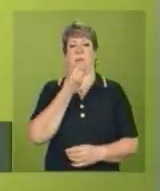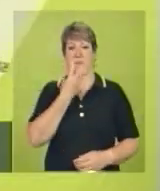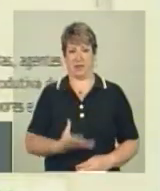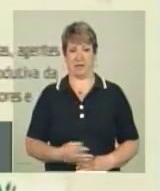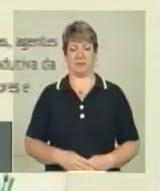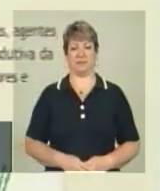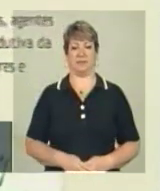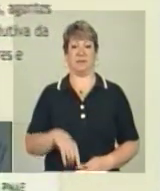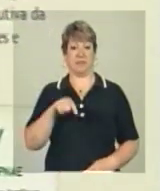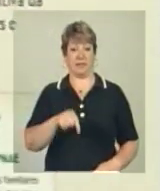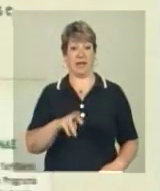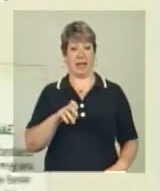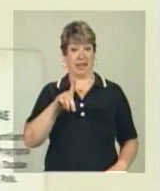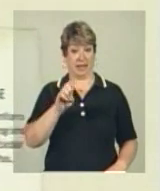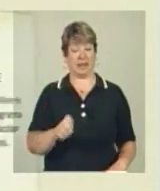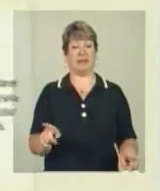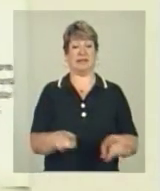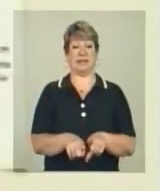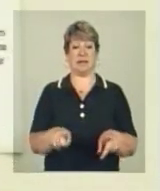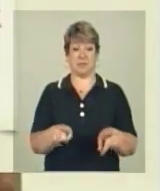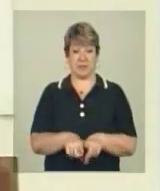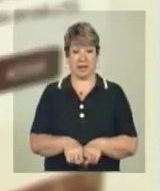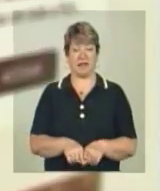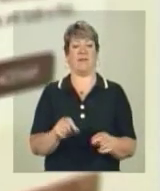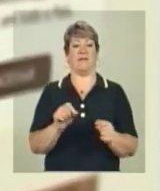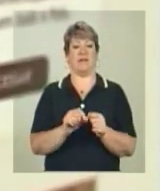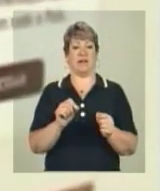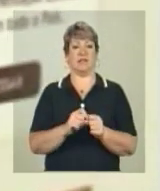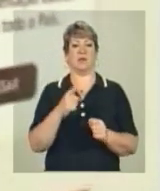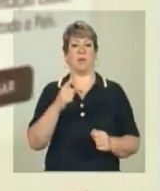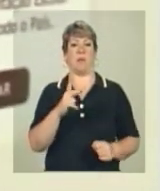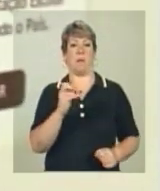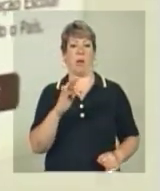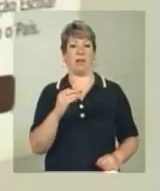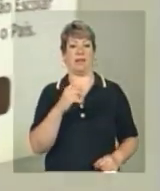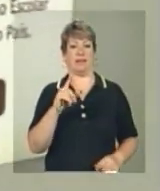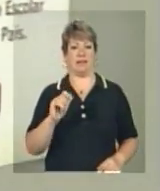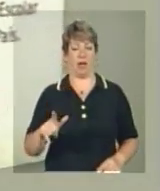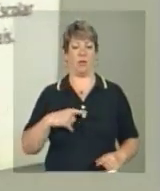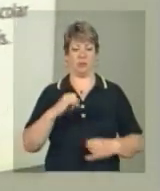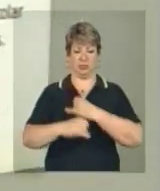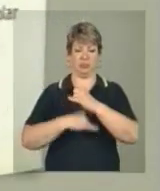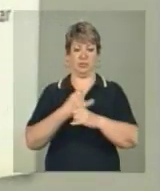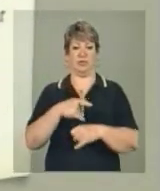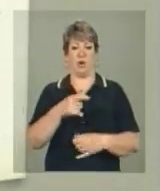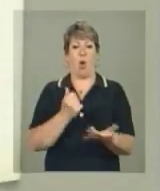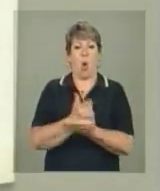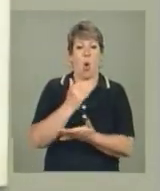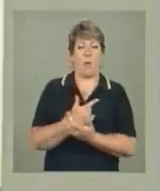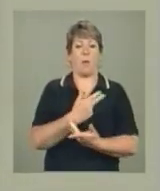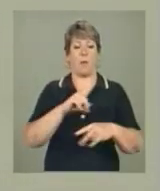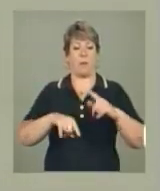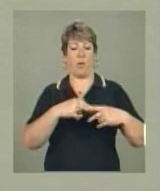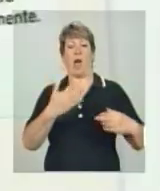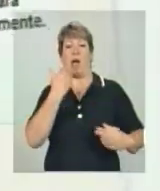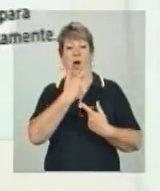A rede também cria um portal de compras de produtos para alimentação escolar.